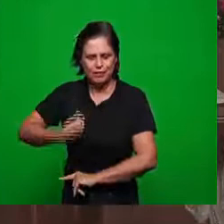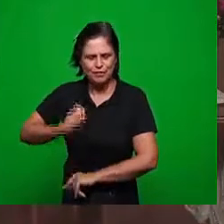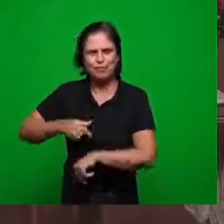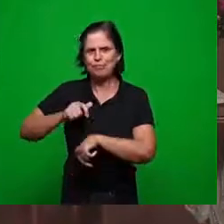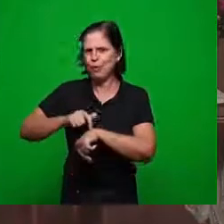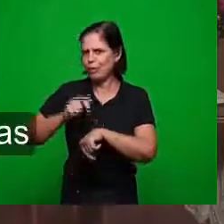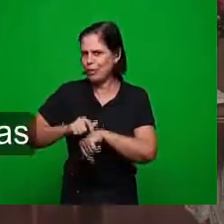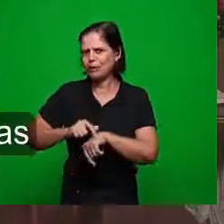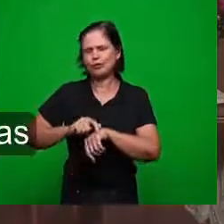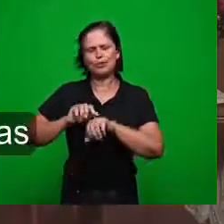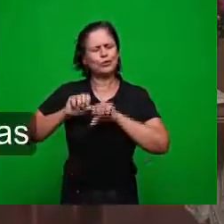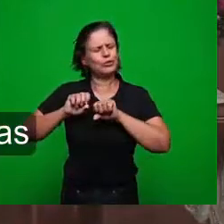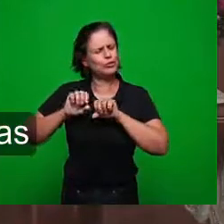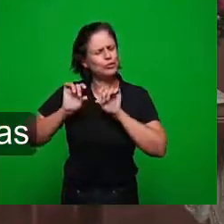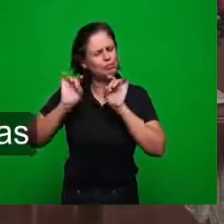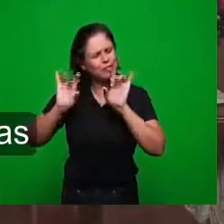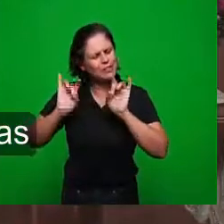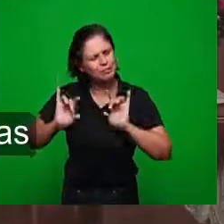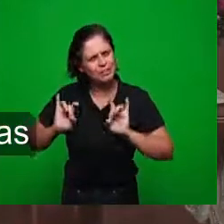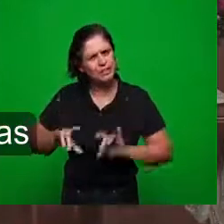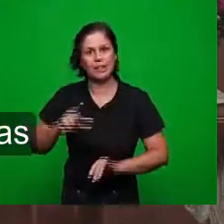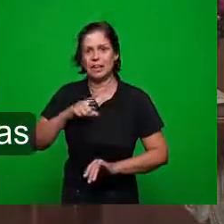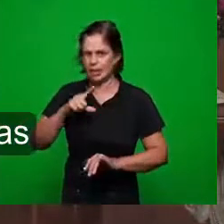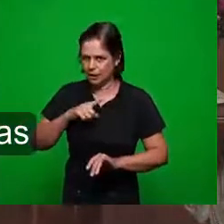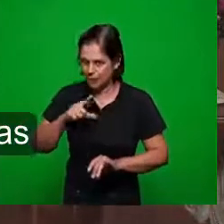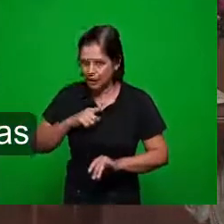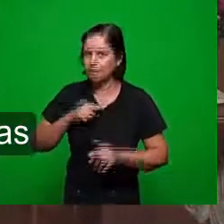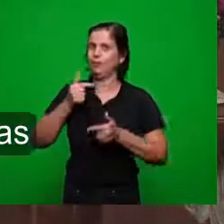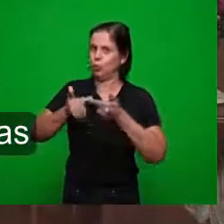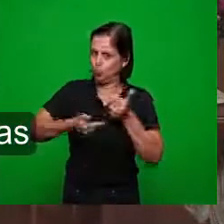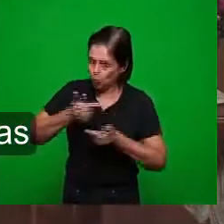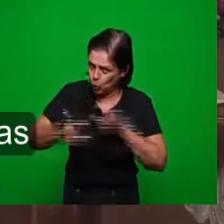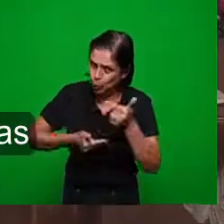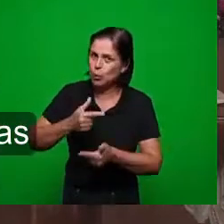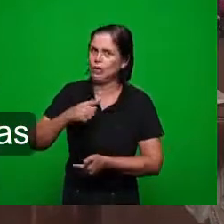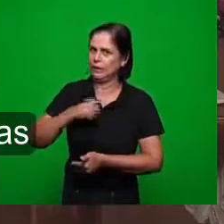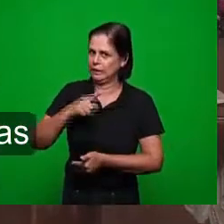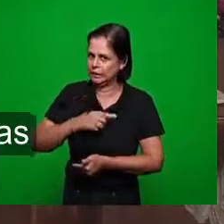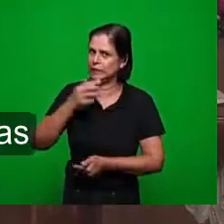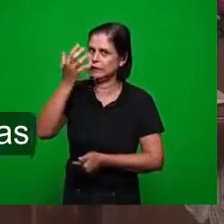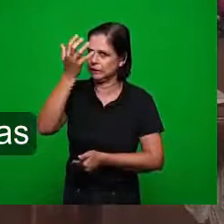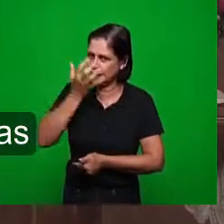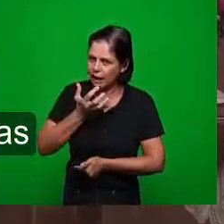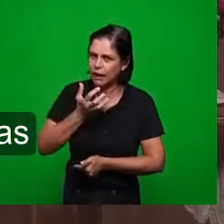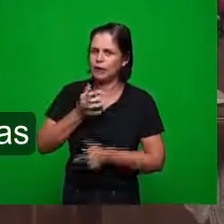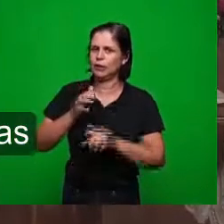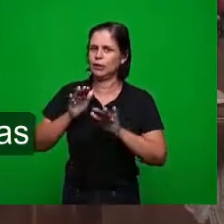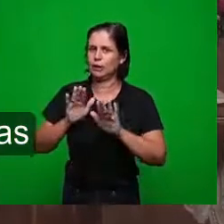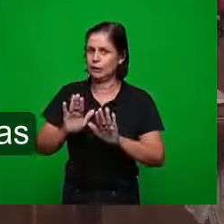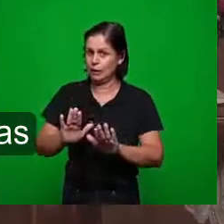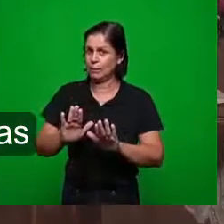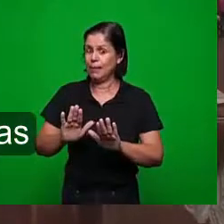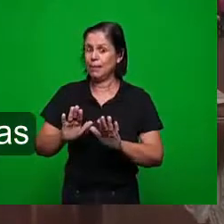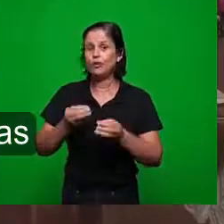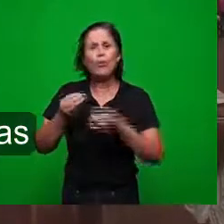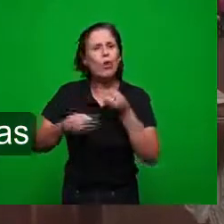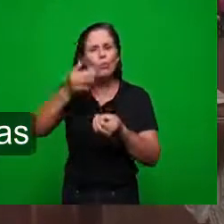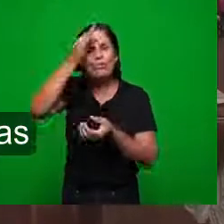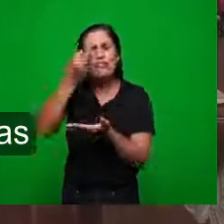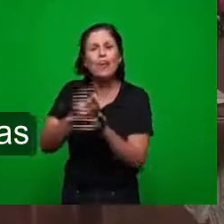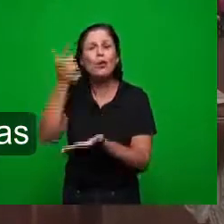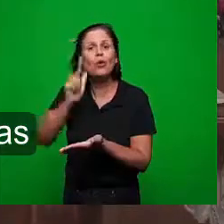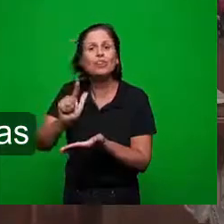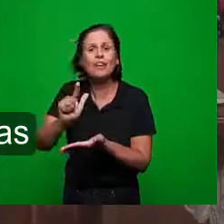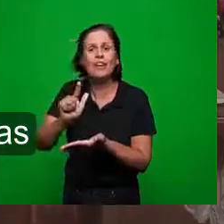as grandes batalhas não existe fé sem prova não existe